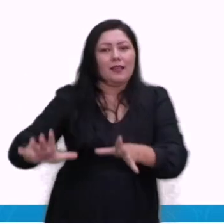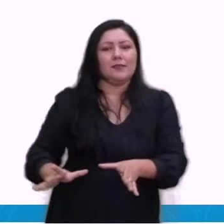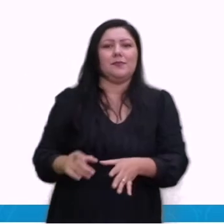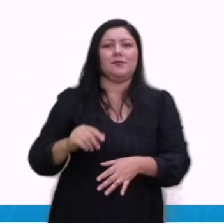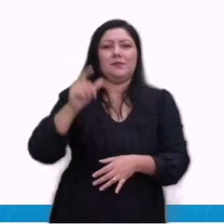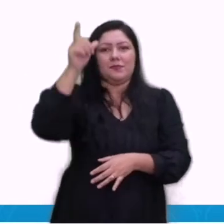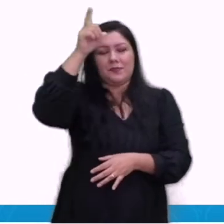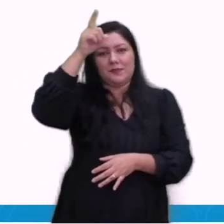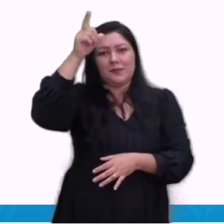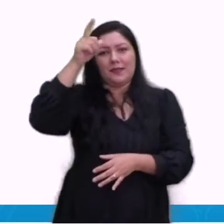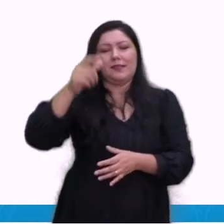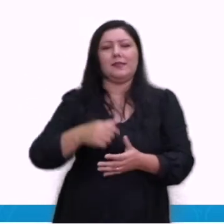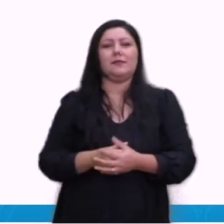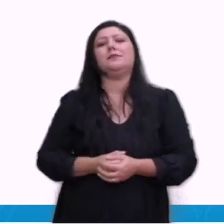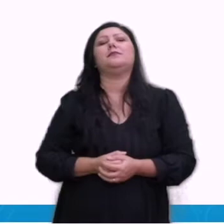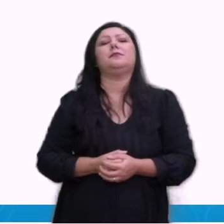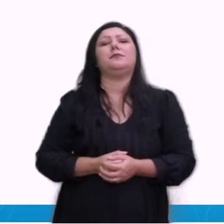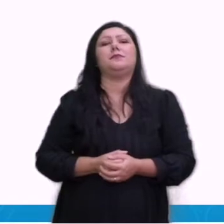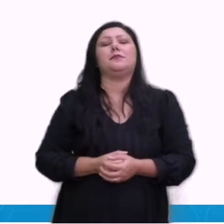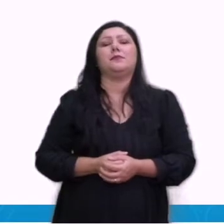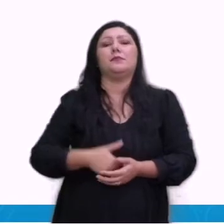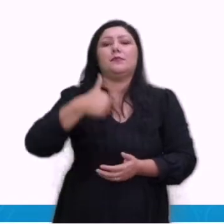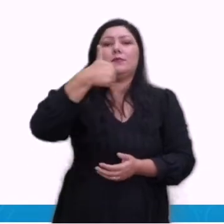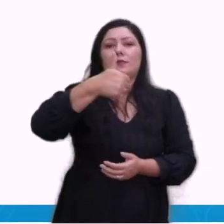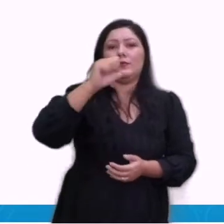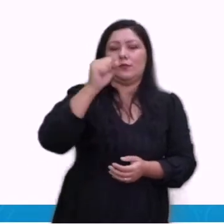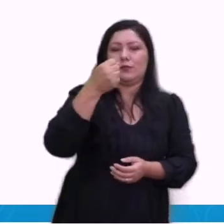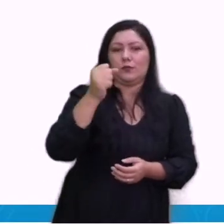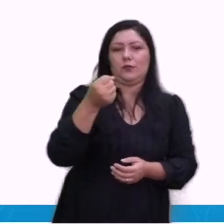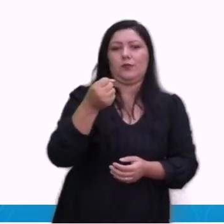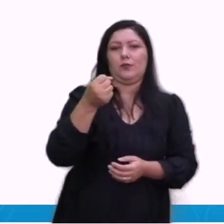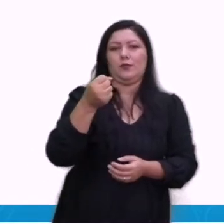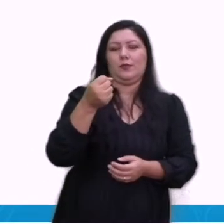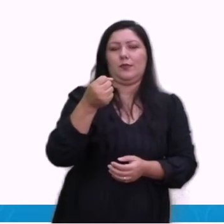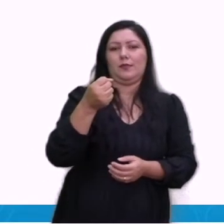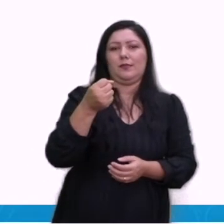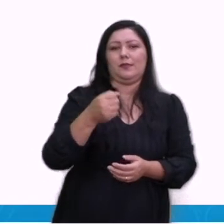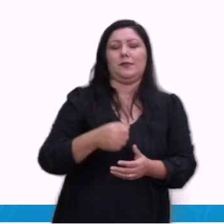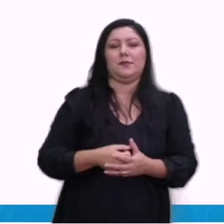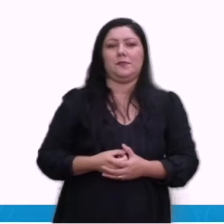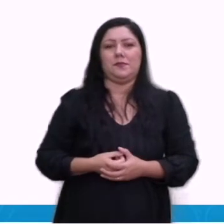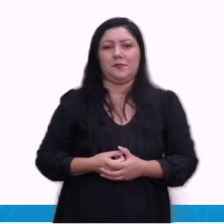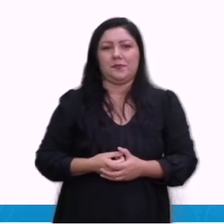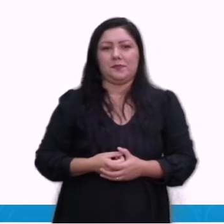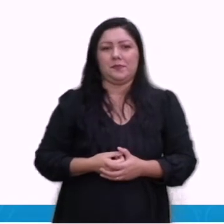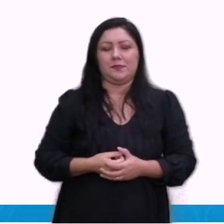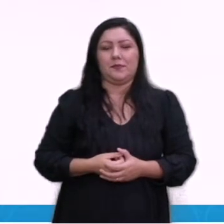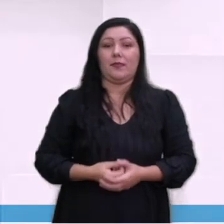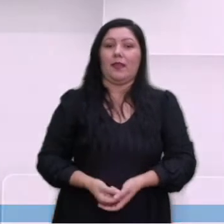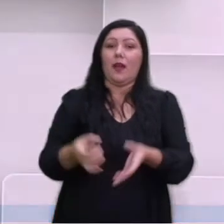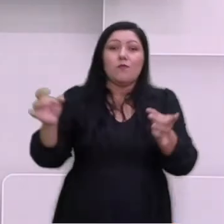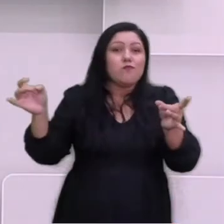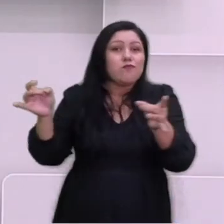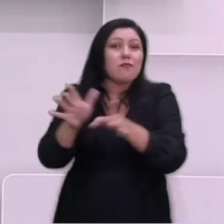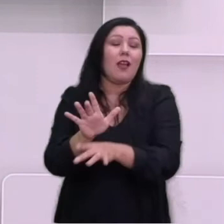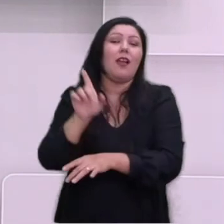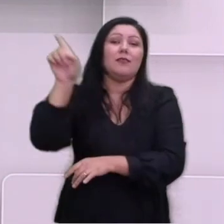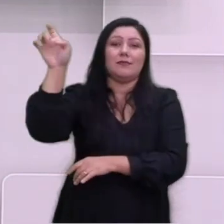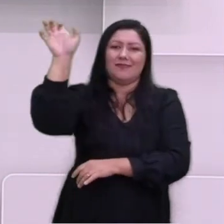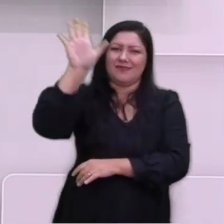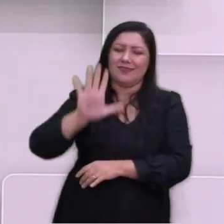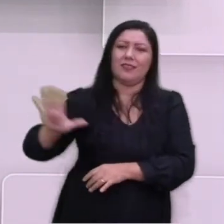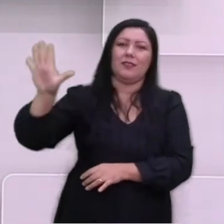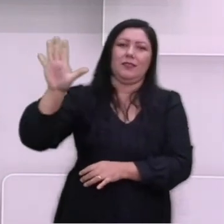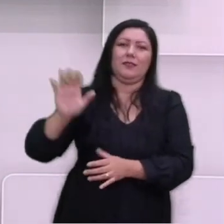derrota o terceiro Reich em 8 de maio. O conflito termina na Europa. porém, lá no